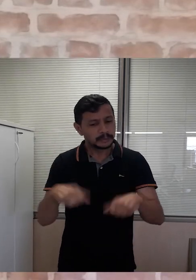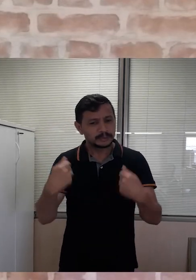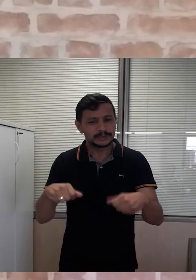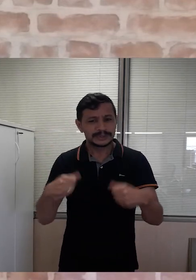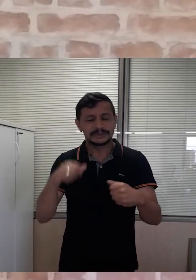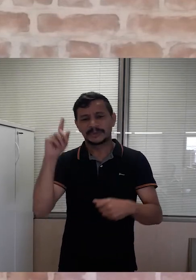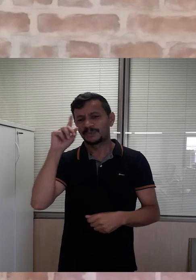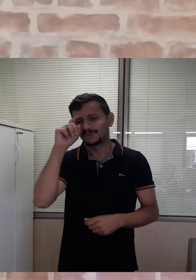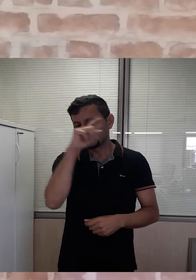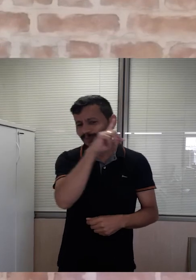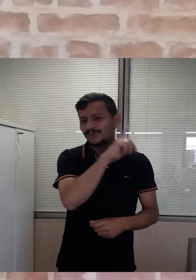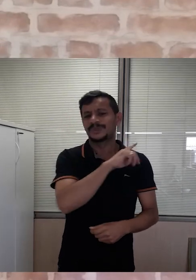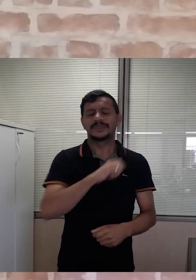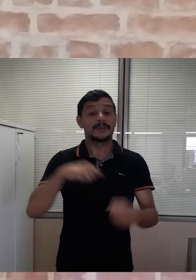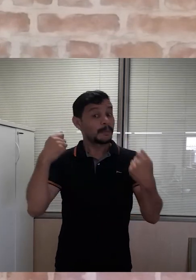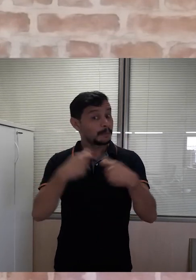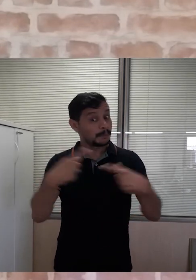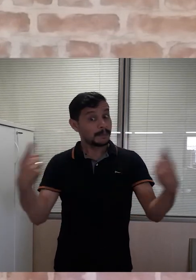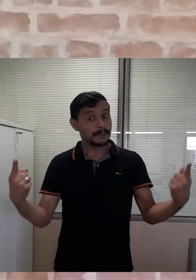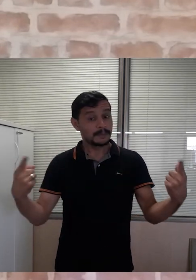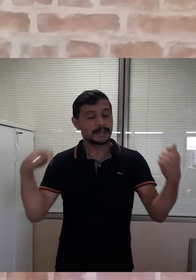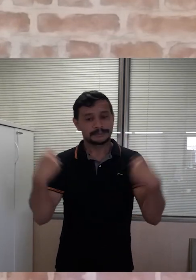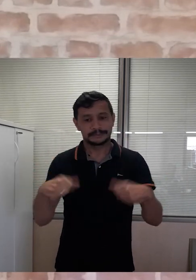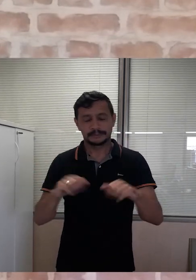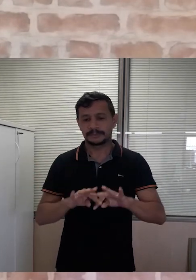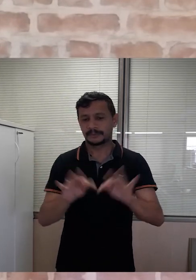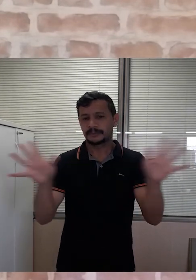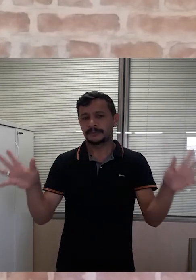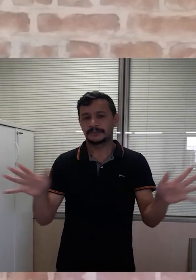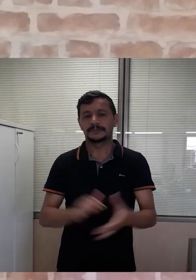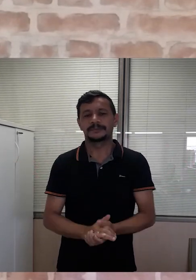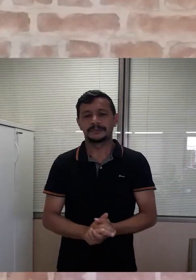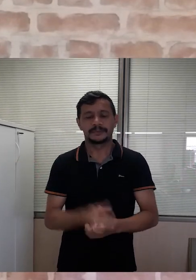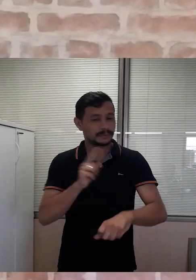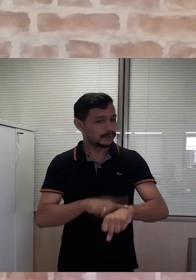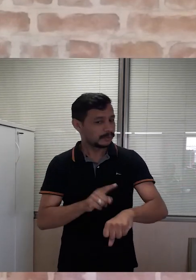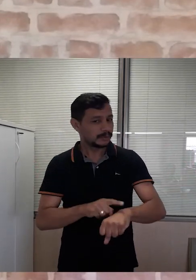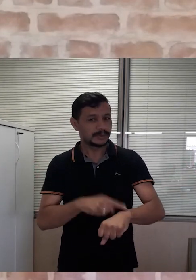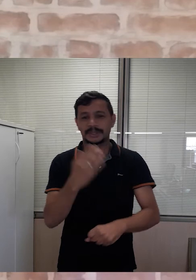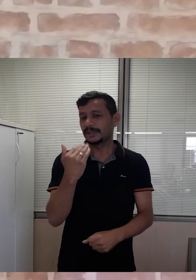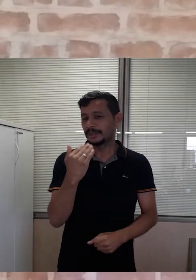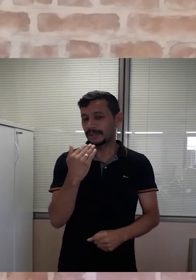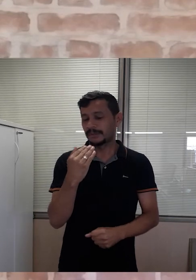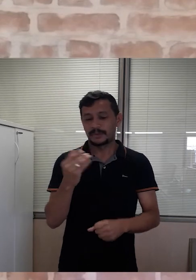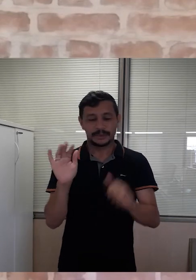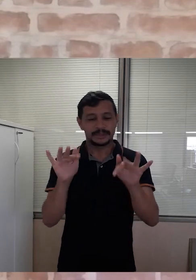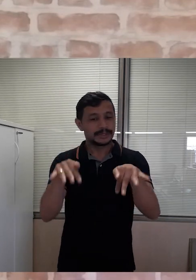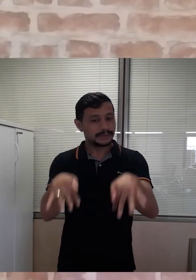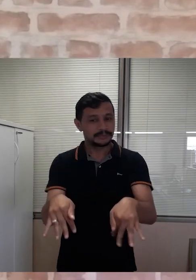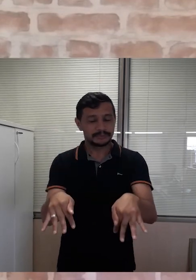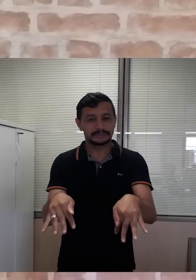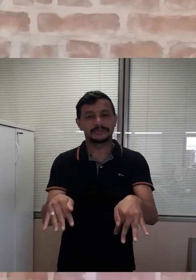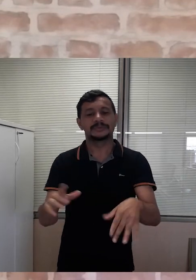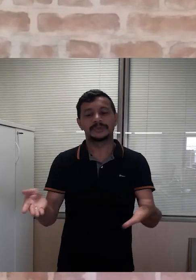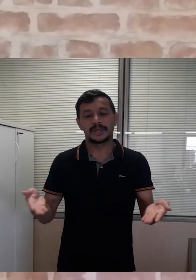estão em estado crítico. Mas qualquer tipo é bem-vindo. O Hora da Boia termina por